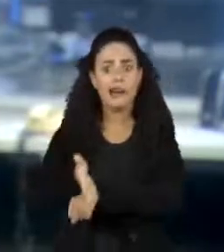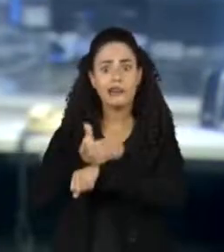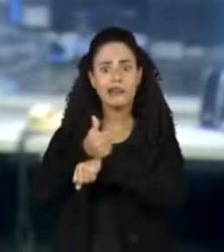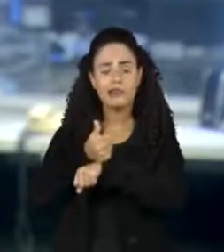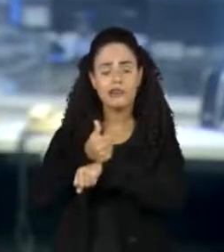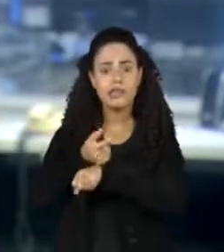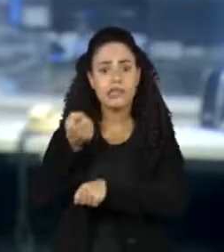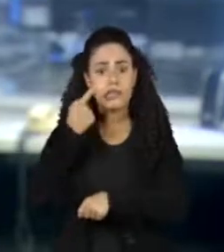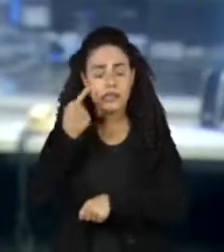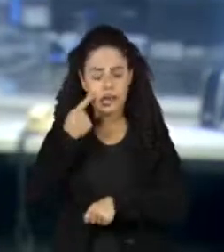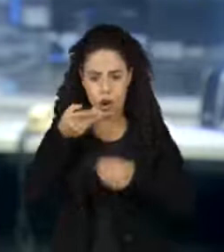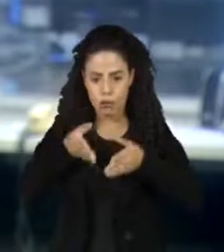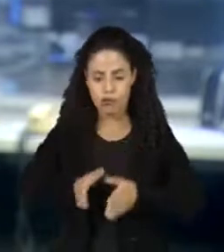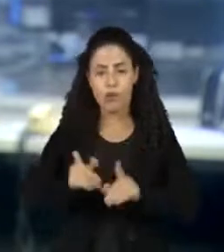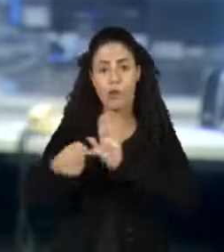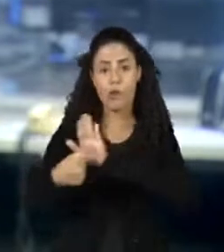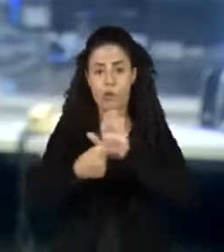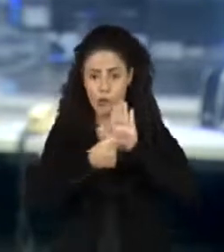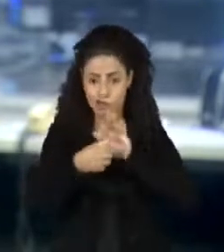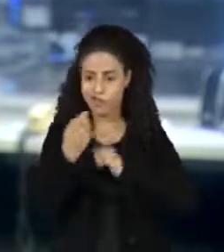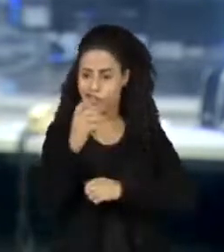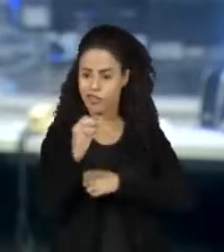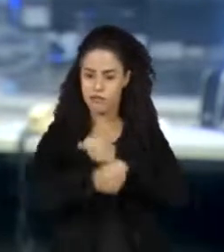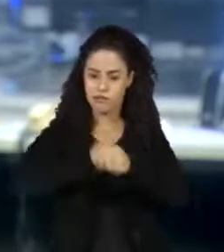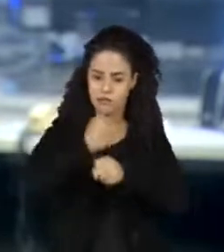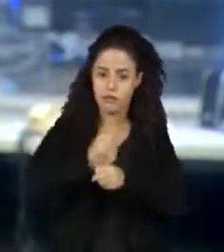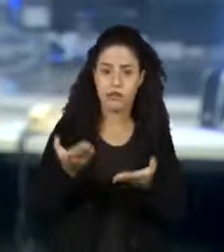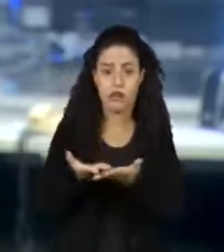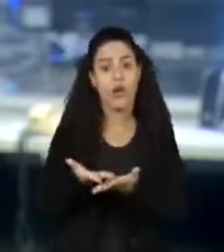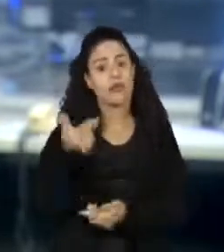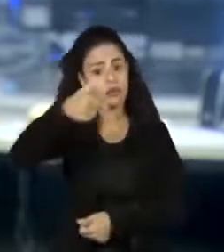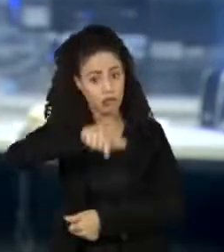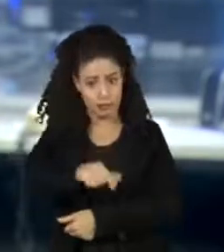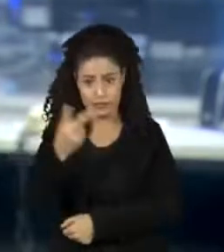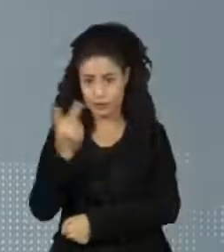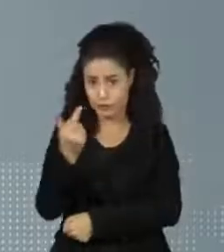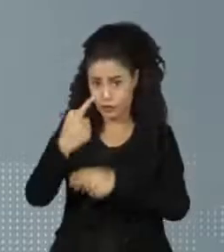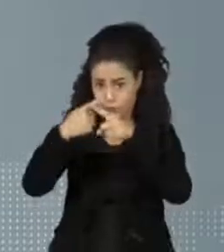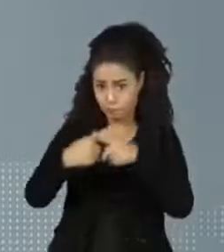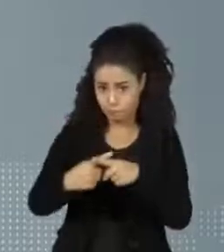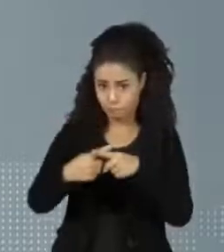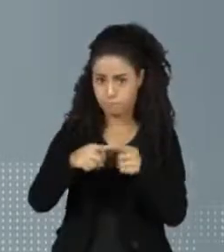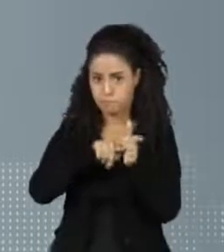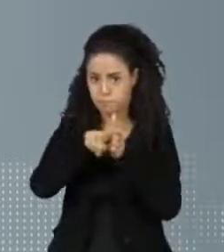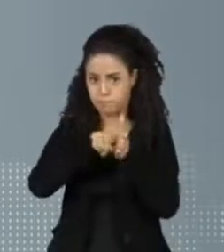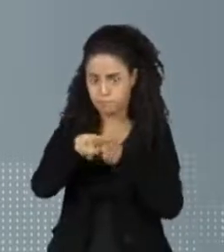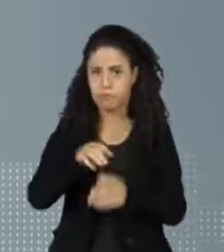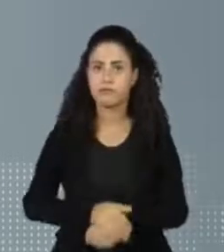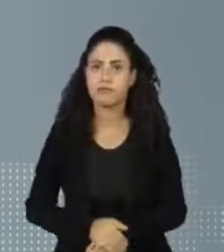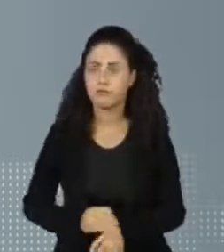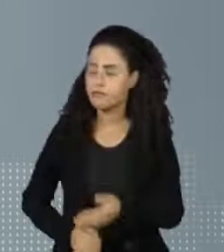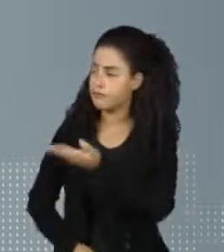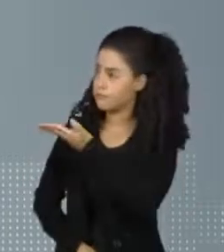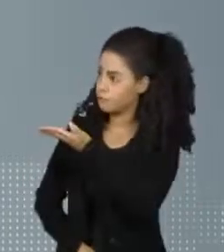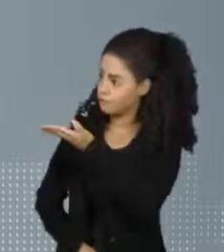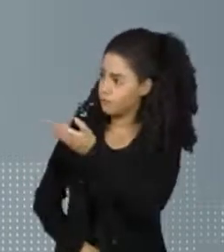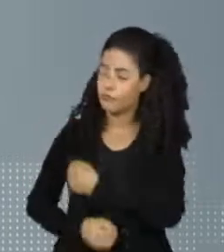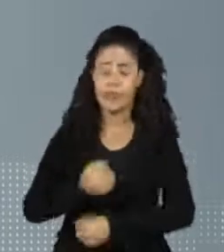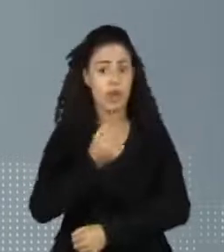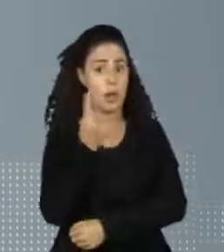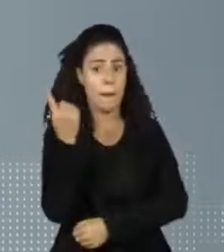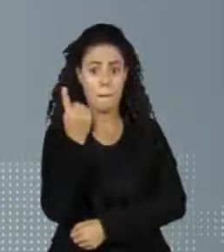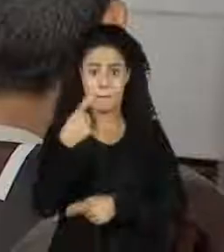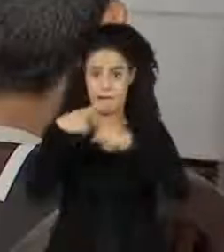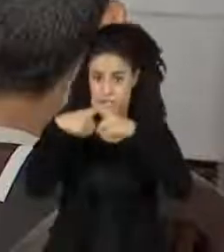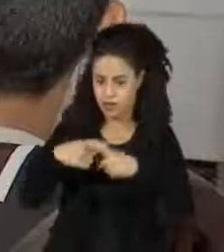estudo Nascer no Brasil, que foi feito há 10 anos e agora é realizado pela segunda vez. A Tarsila engravidou pela primeira vez